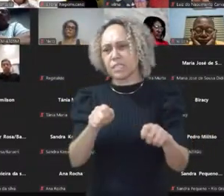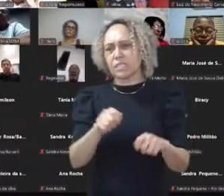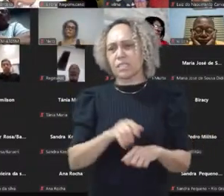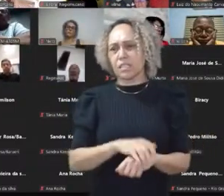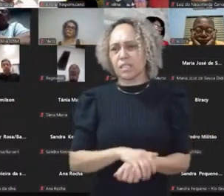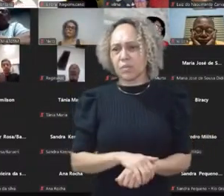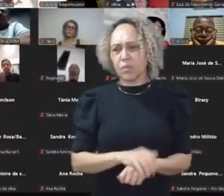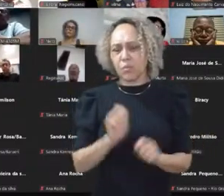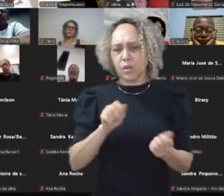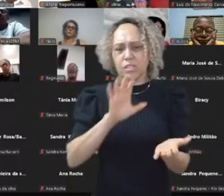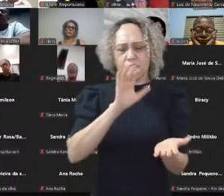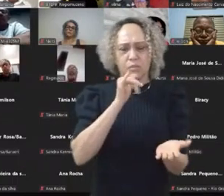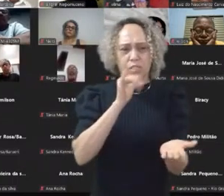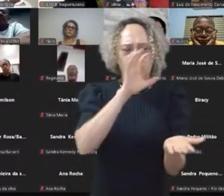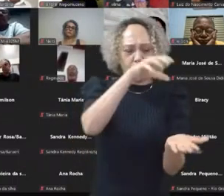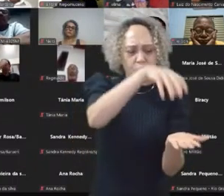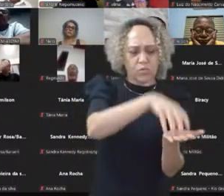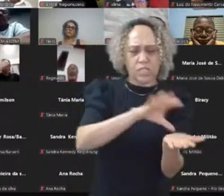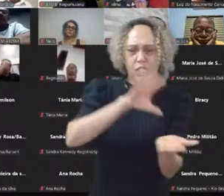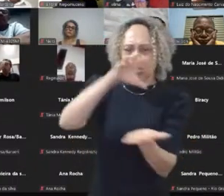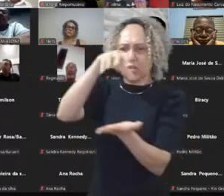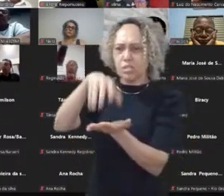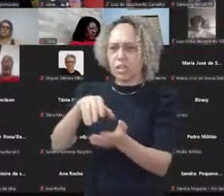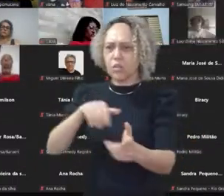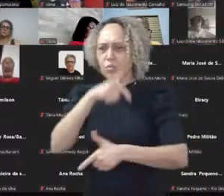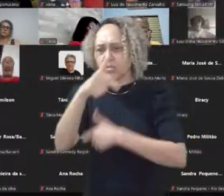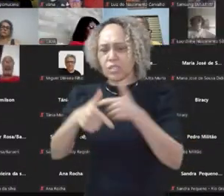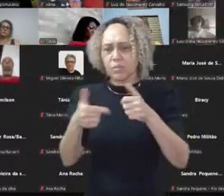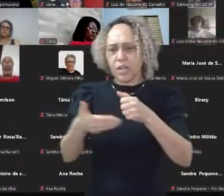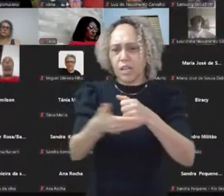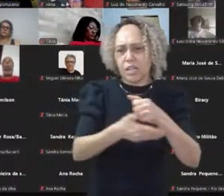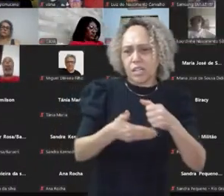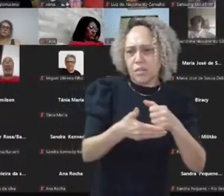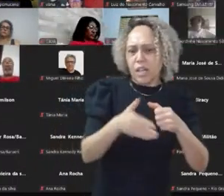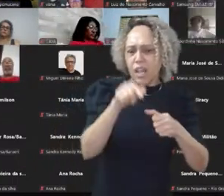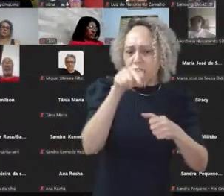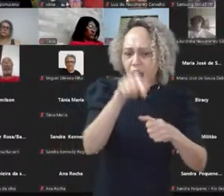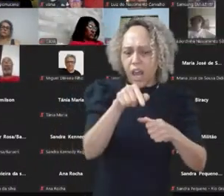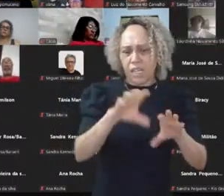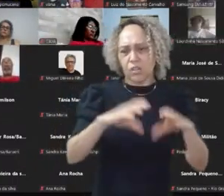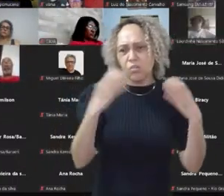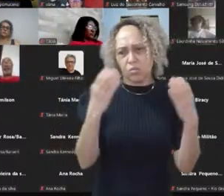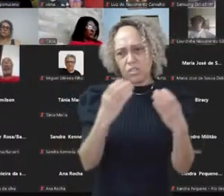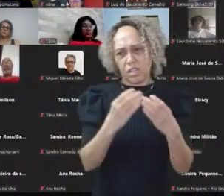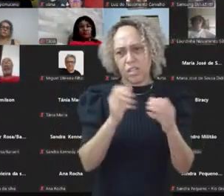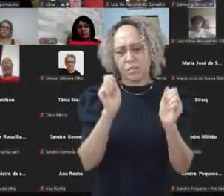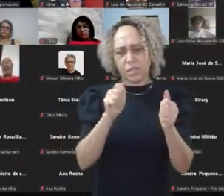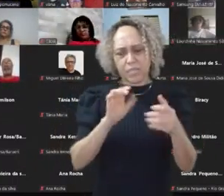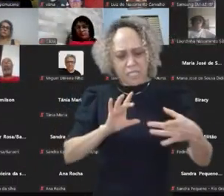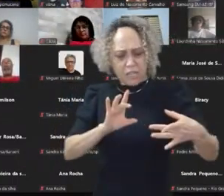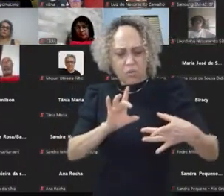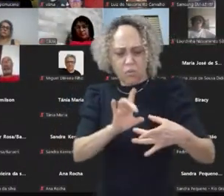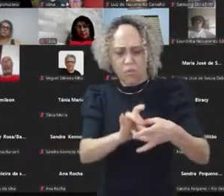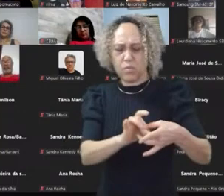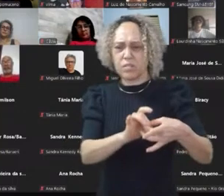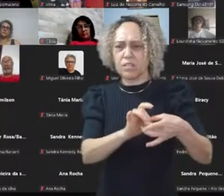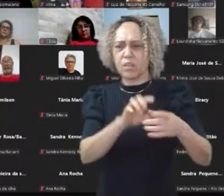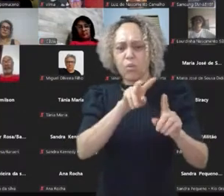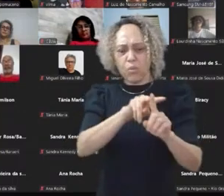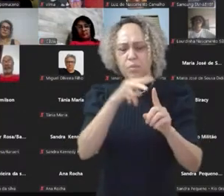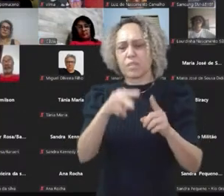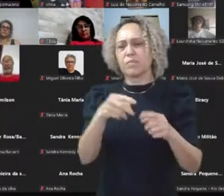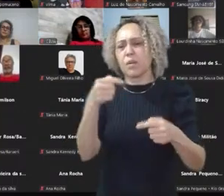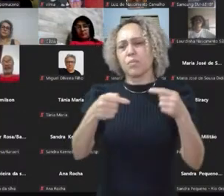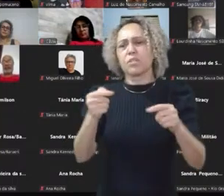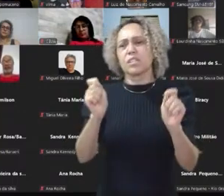um setorial, que poderia ser um trabalho de base, que poderia ser, mas tem um vínculo político, uma perspectiva política, de ação política.